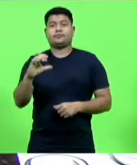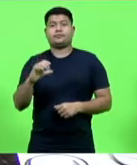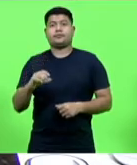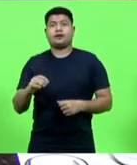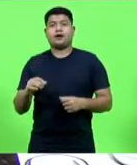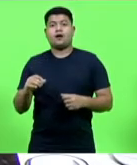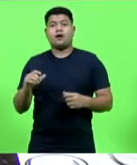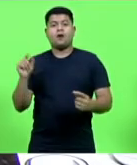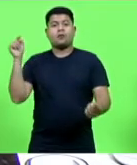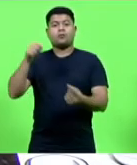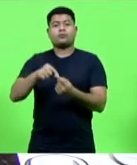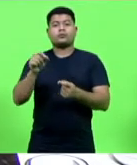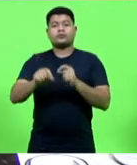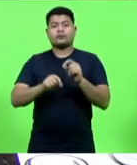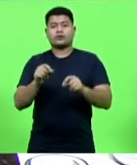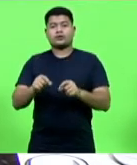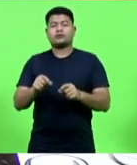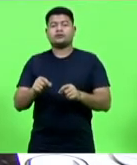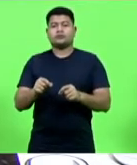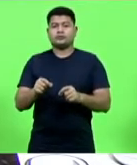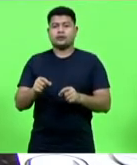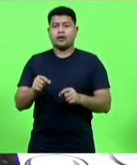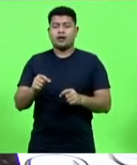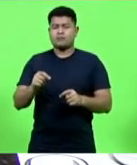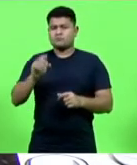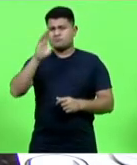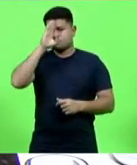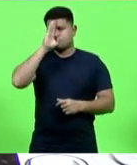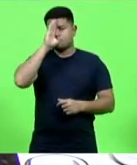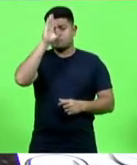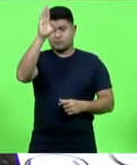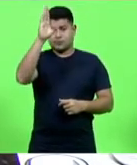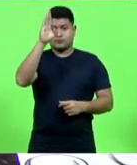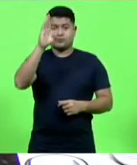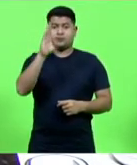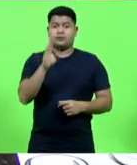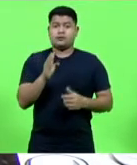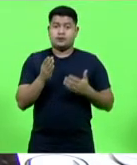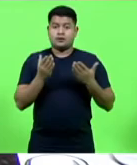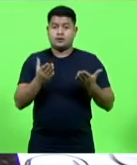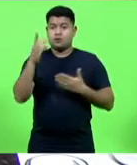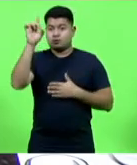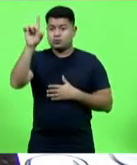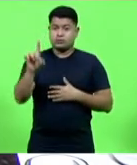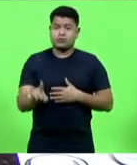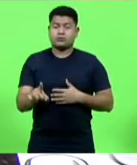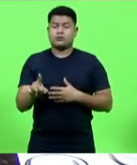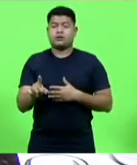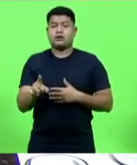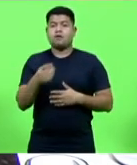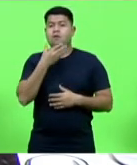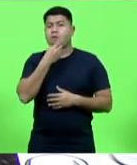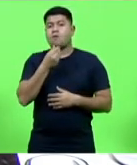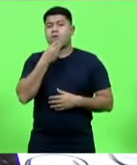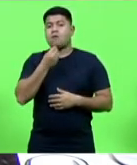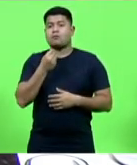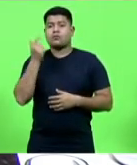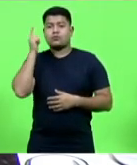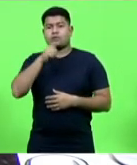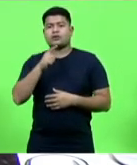como objetivo, como meta, como fundamento e princípio o direito ao homem a internet.